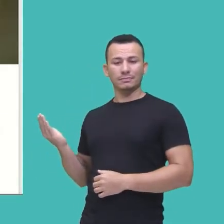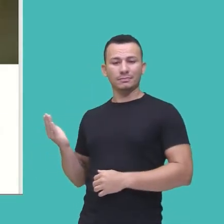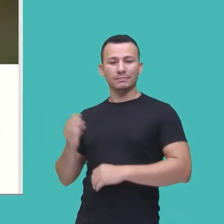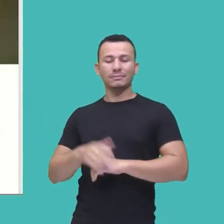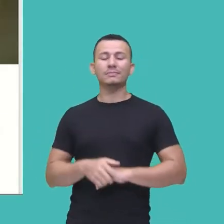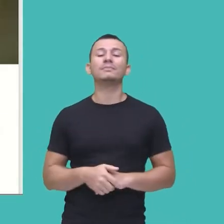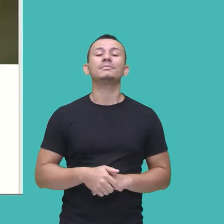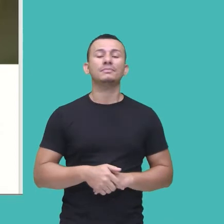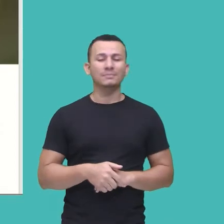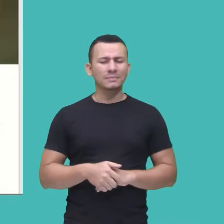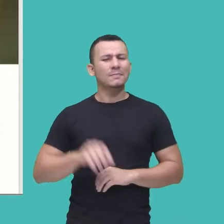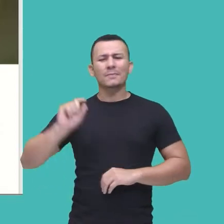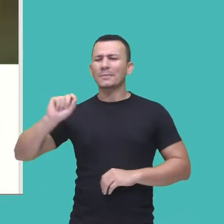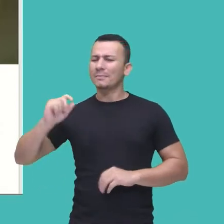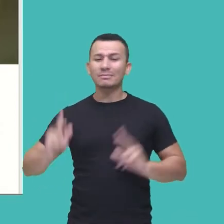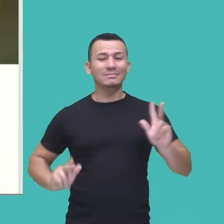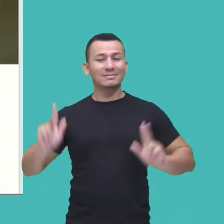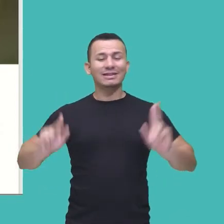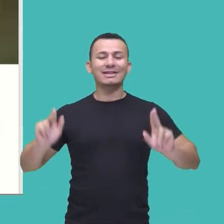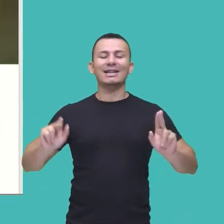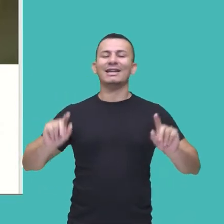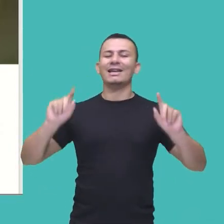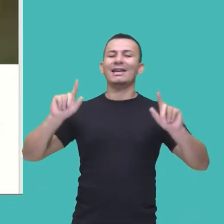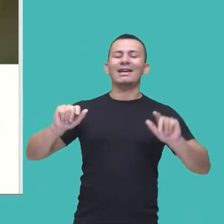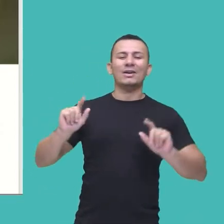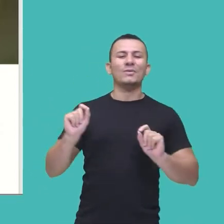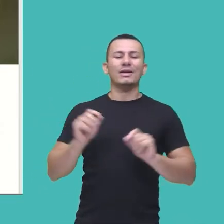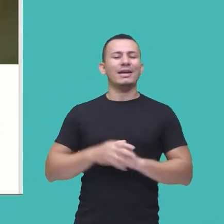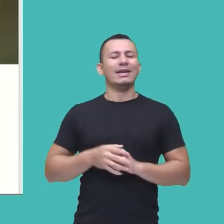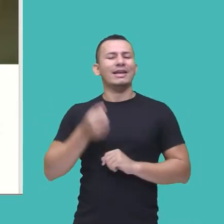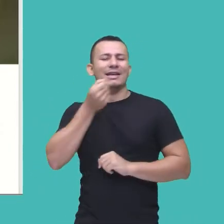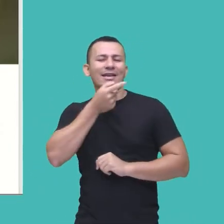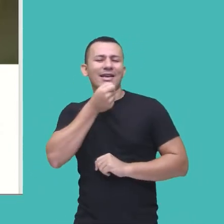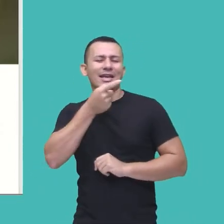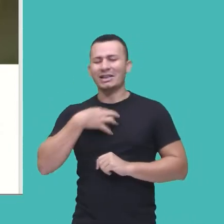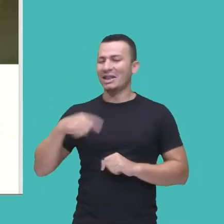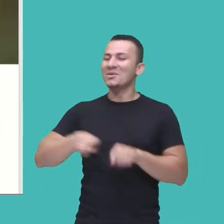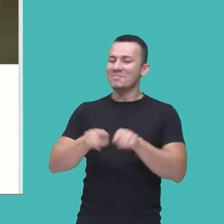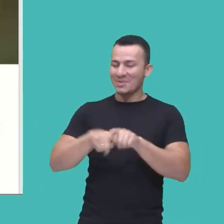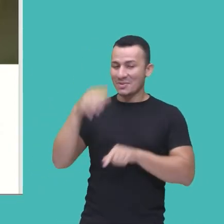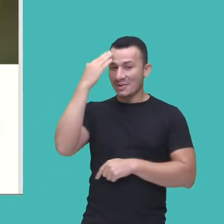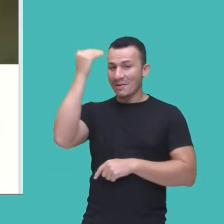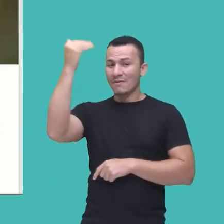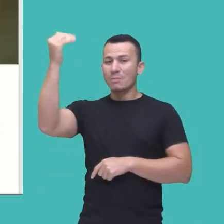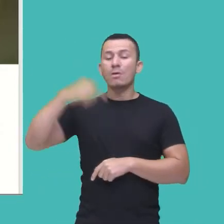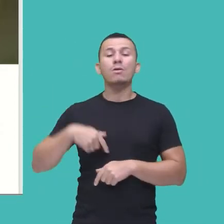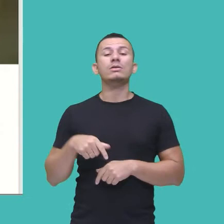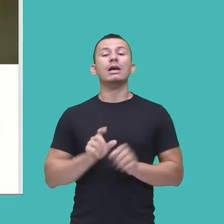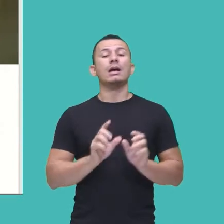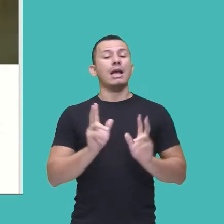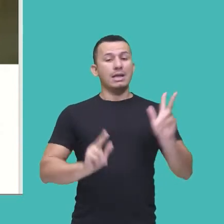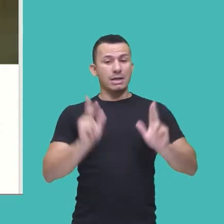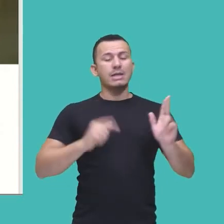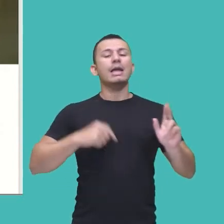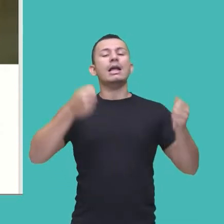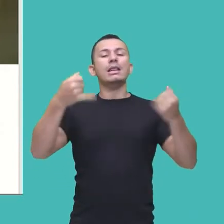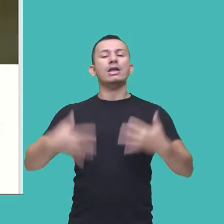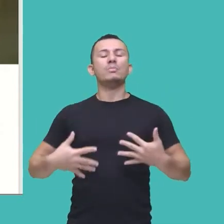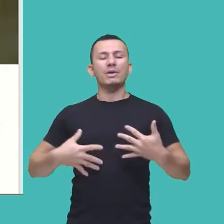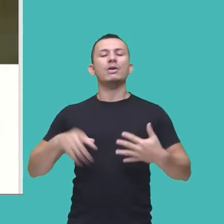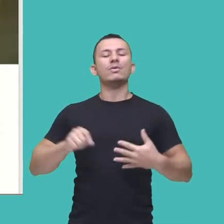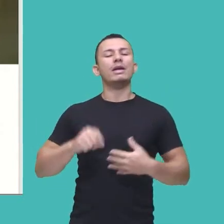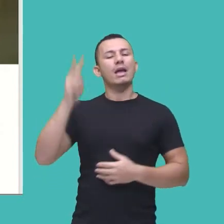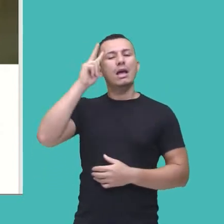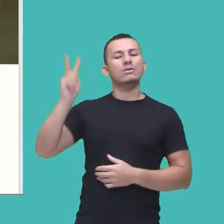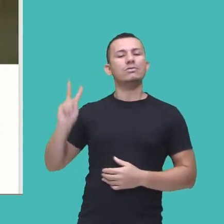aqui de uma série que é derivada de uma comédia de sucesso, não é, e ela narra as peripécias do pequeno e super